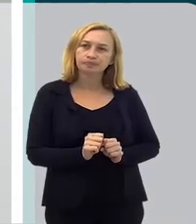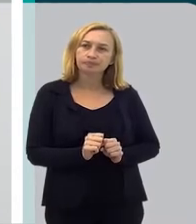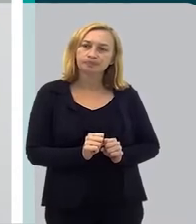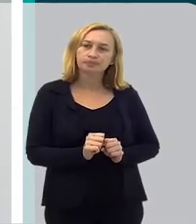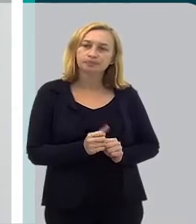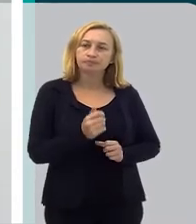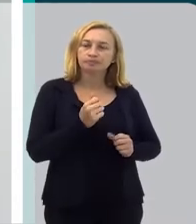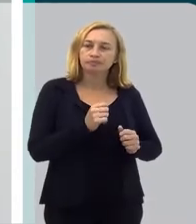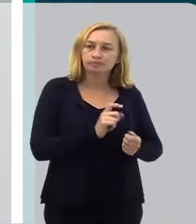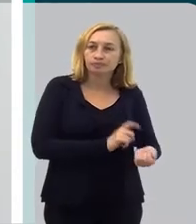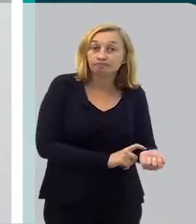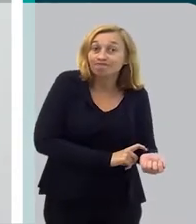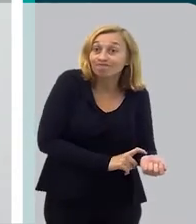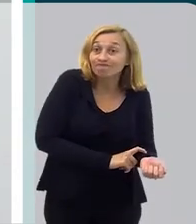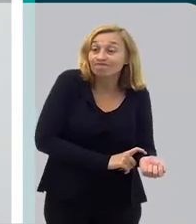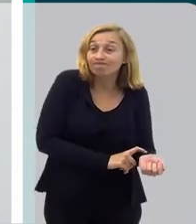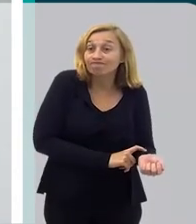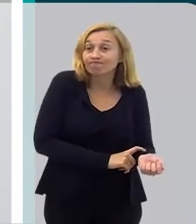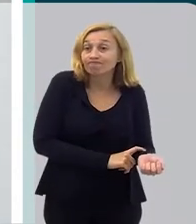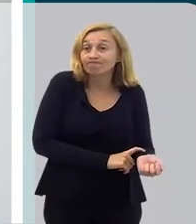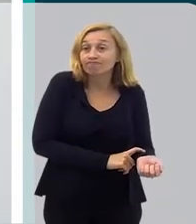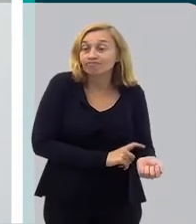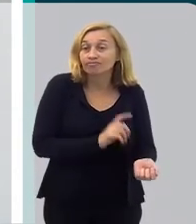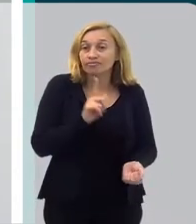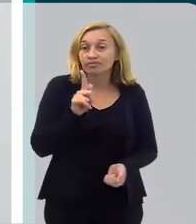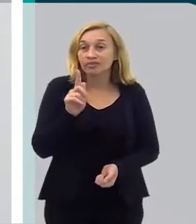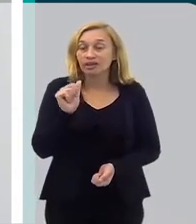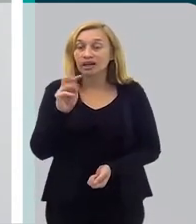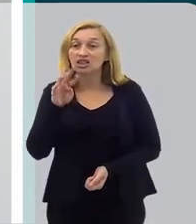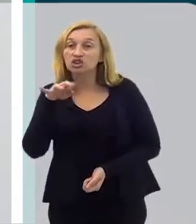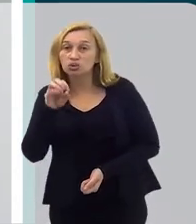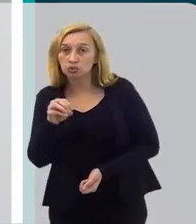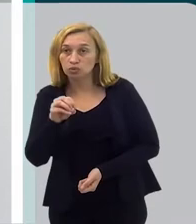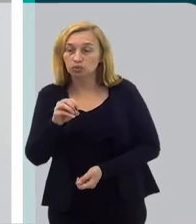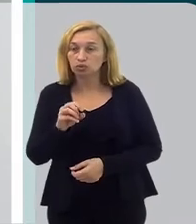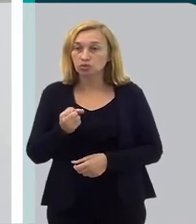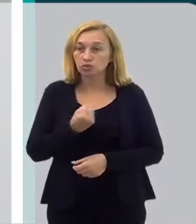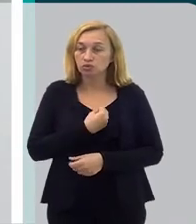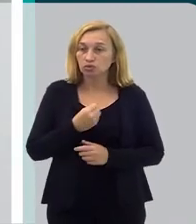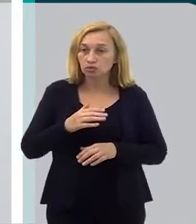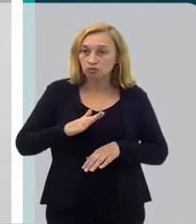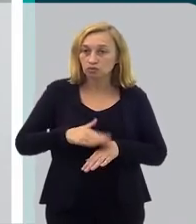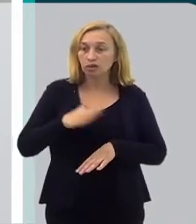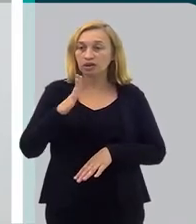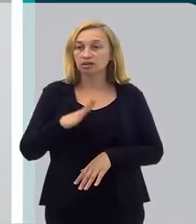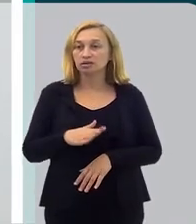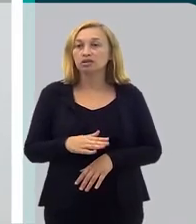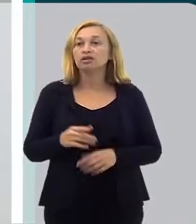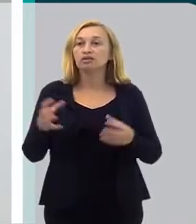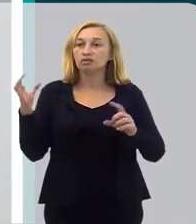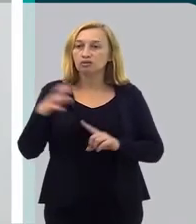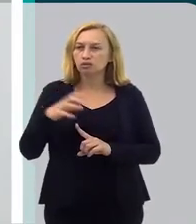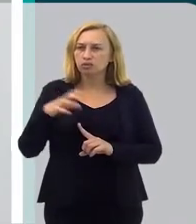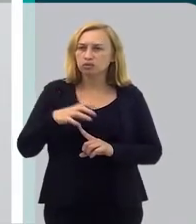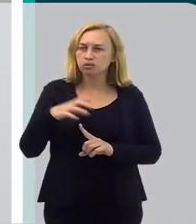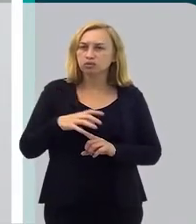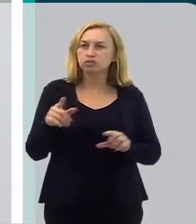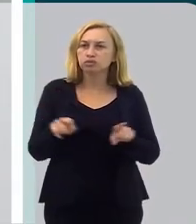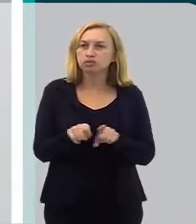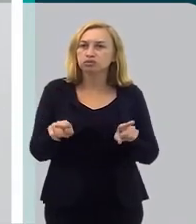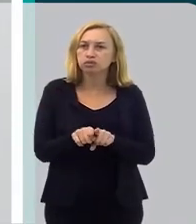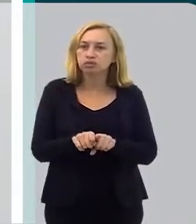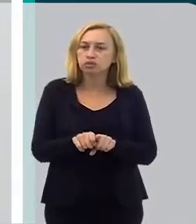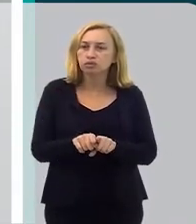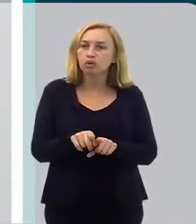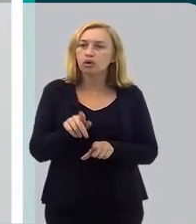tem no estresse e na ansiedade é o aumento do suco gástrico, né? E isso vai influenciar também, aumenta